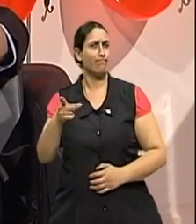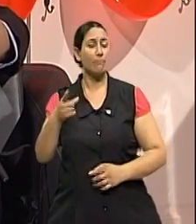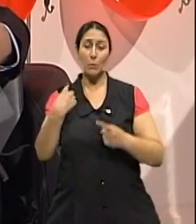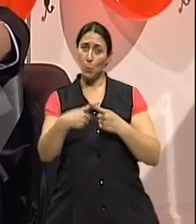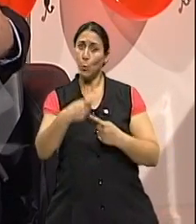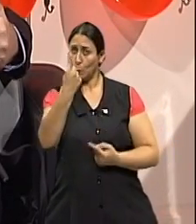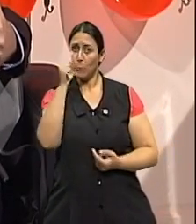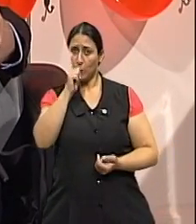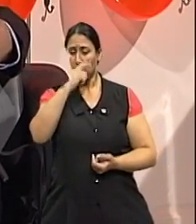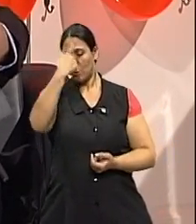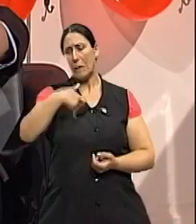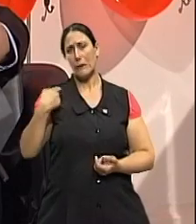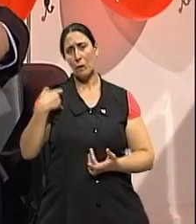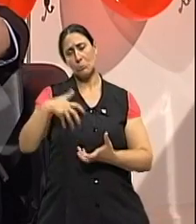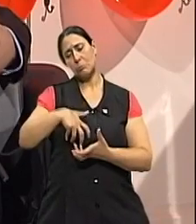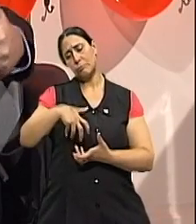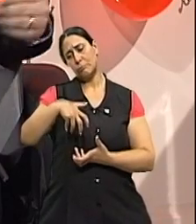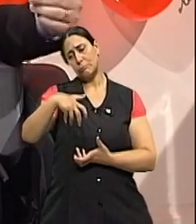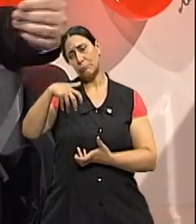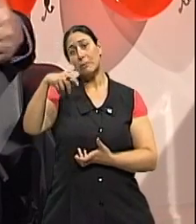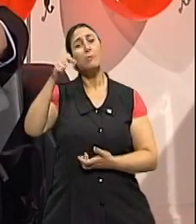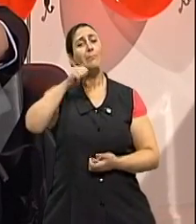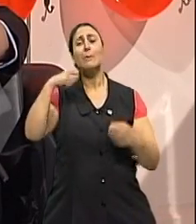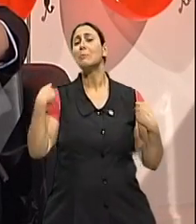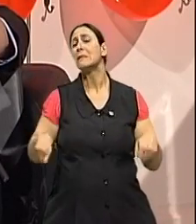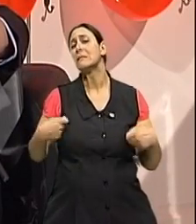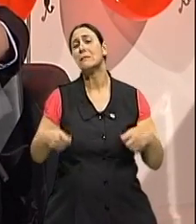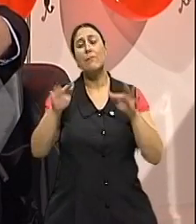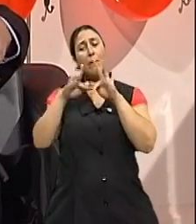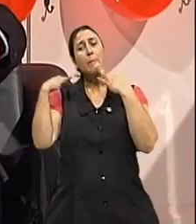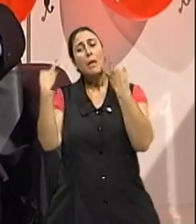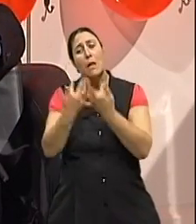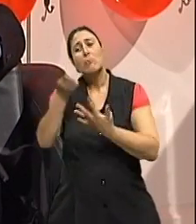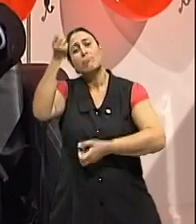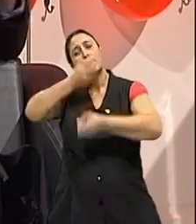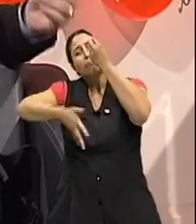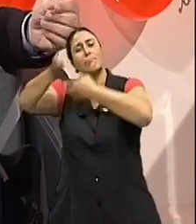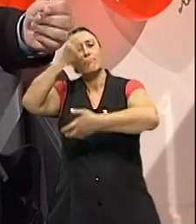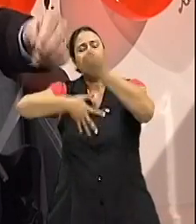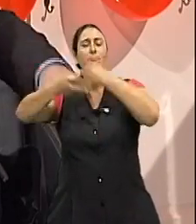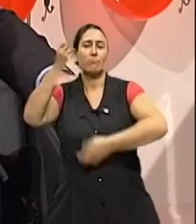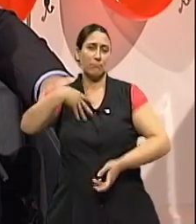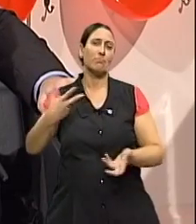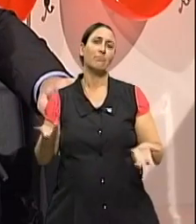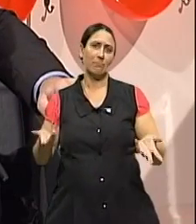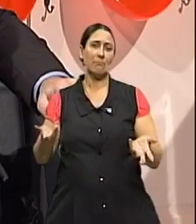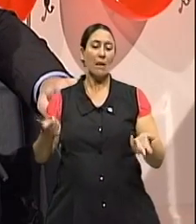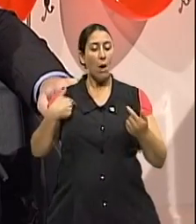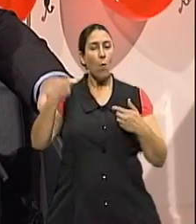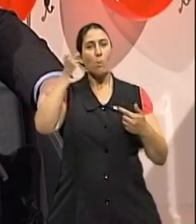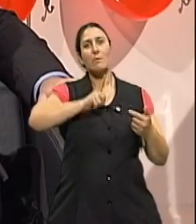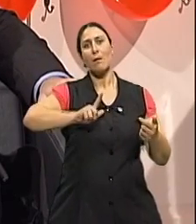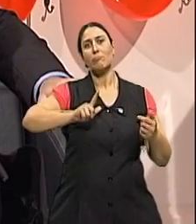em uma idade avançada, ela precisa do relato do seu familiar e isso consegue, de alguma forma, abranger melhor,